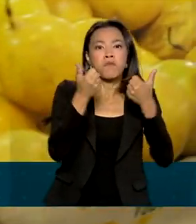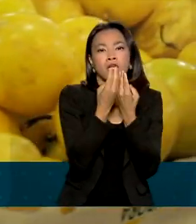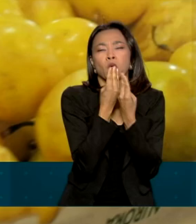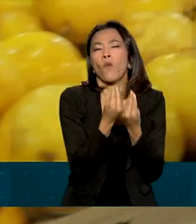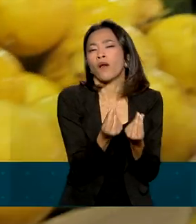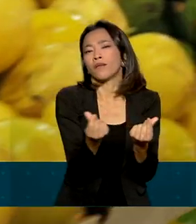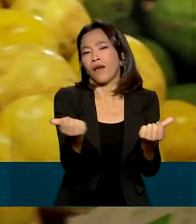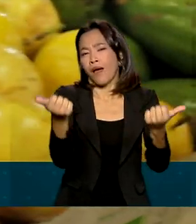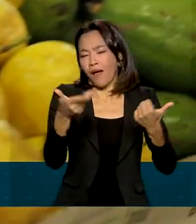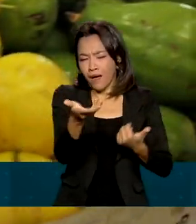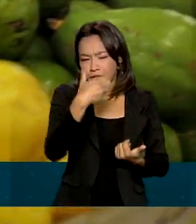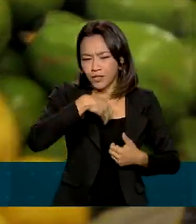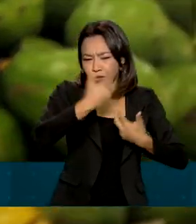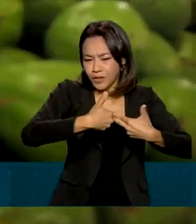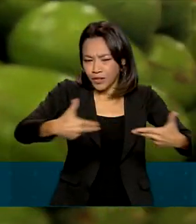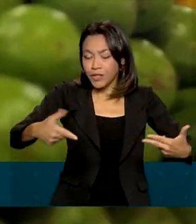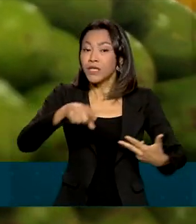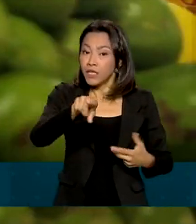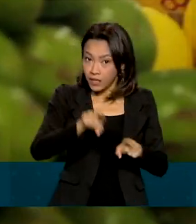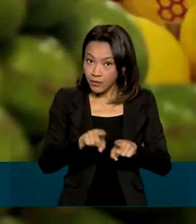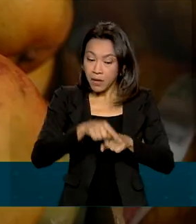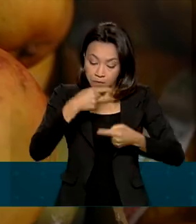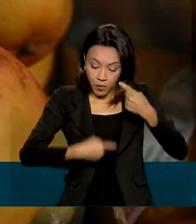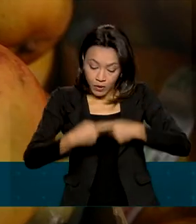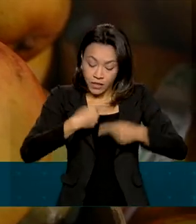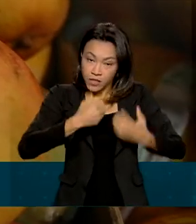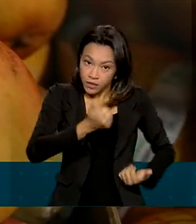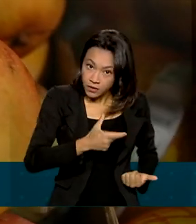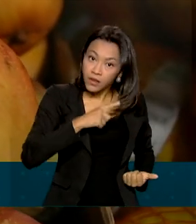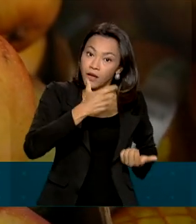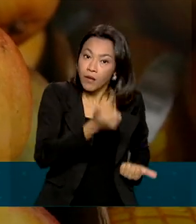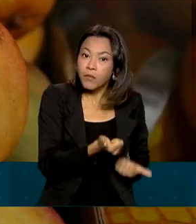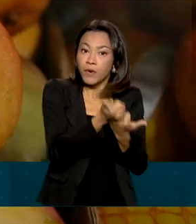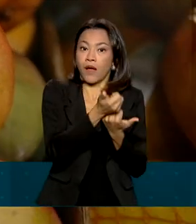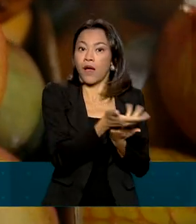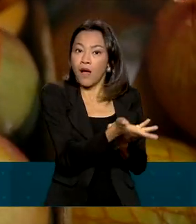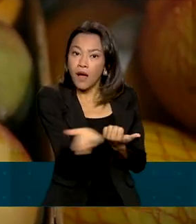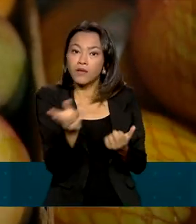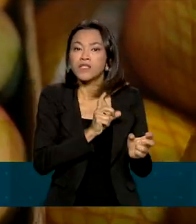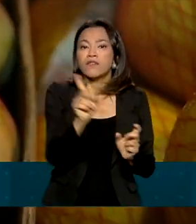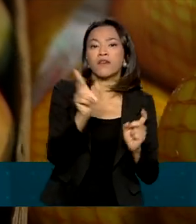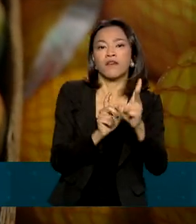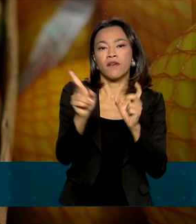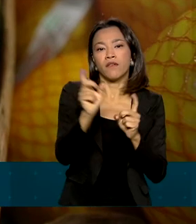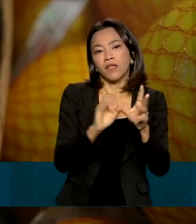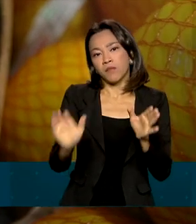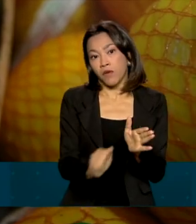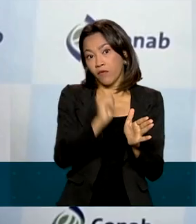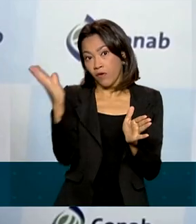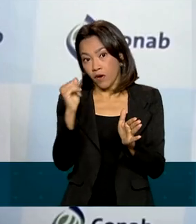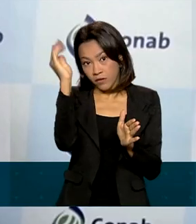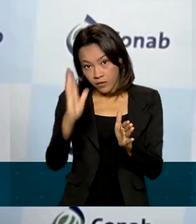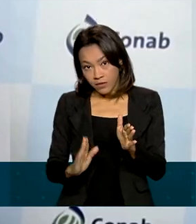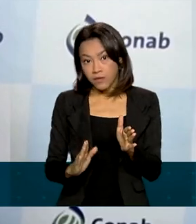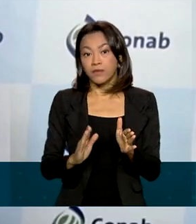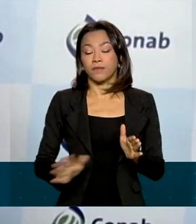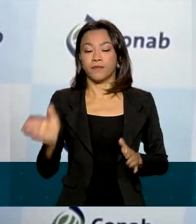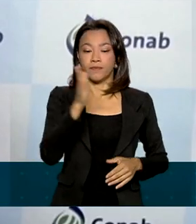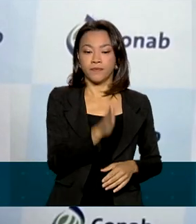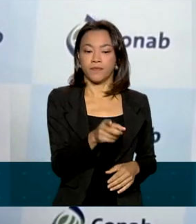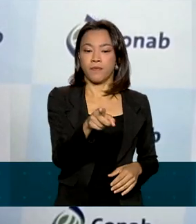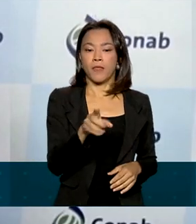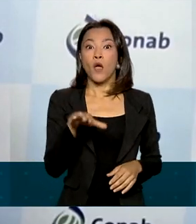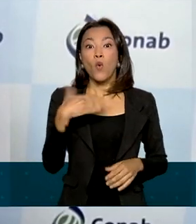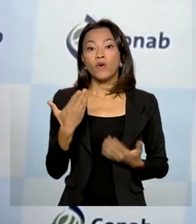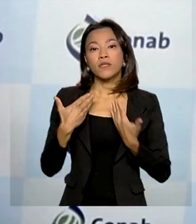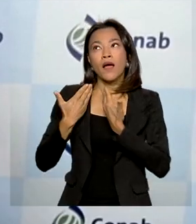produtos e políticas públicas para o setor tem favorecido as vendas no mercado internacional. À medida que você abre